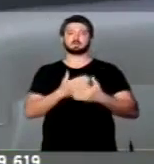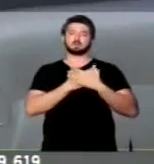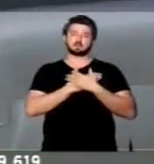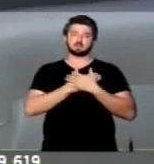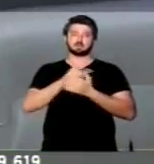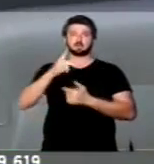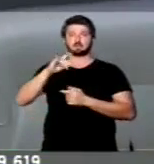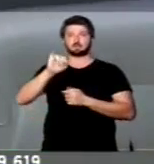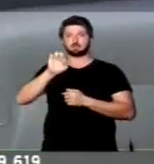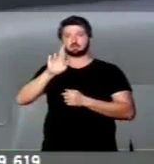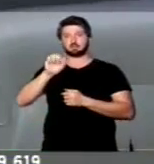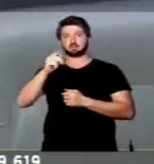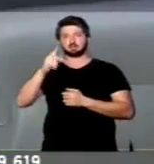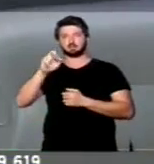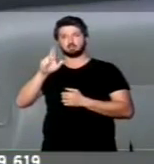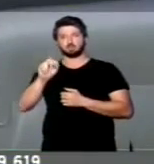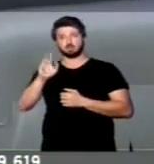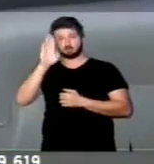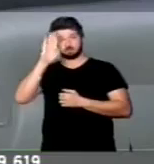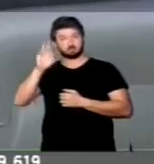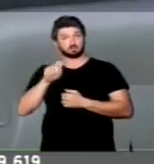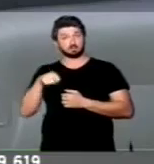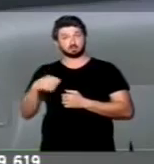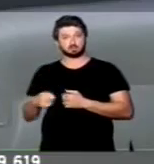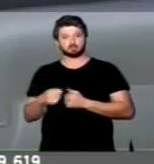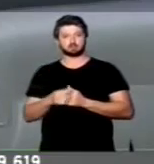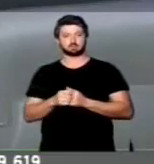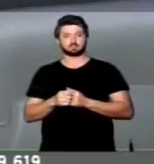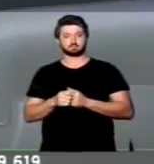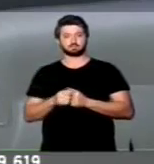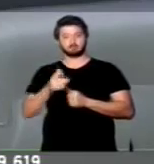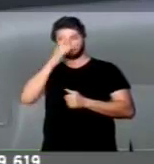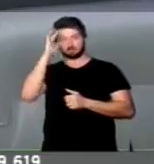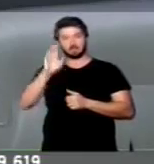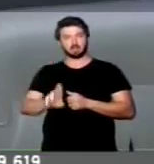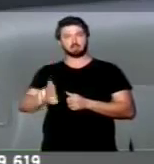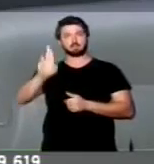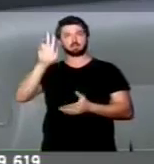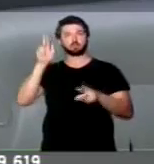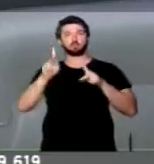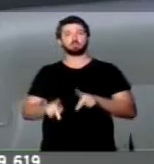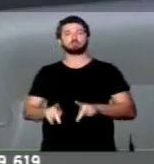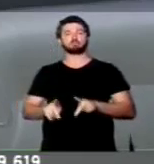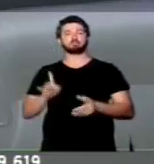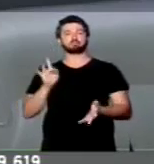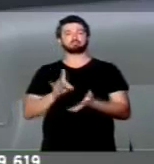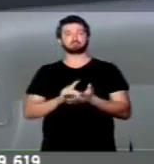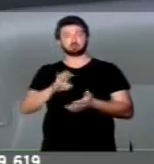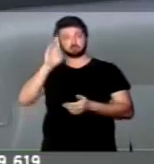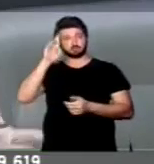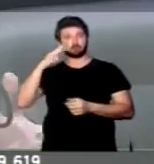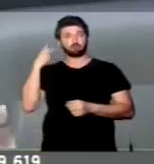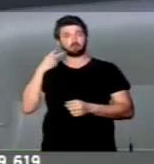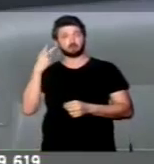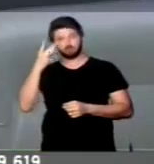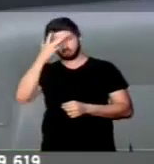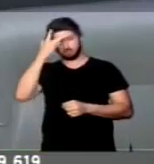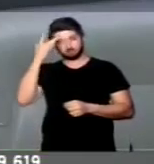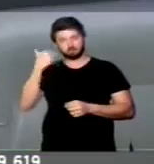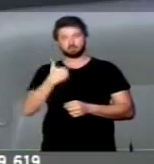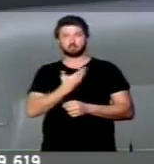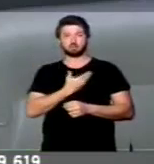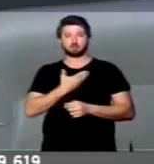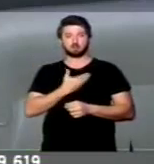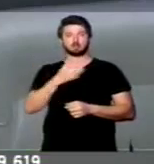Pirapora. Em especial aos legítimos representantes do povo, senhores vereadores, a pessoa do meu